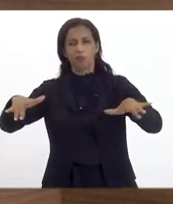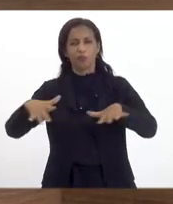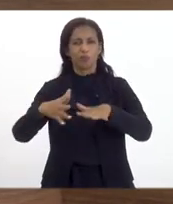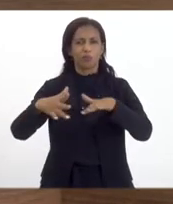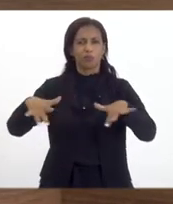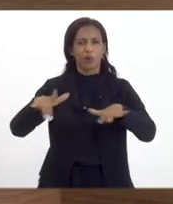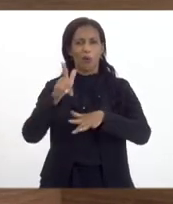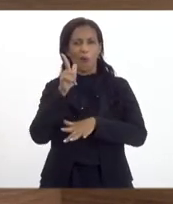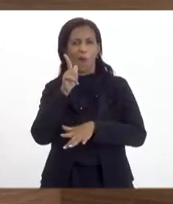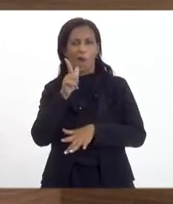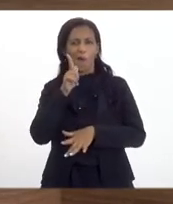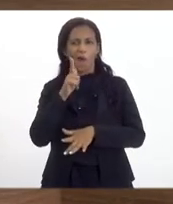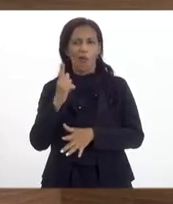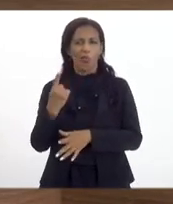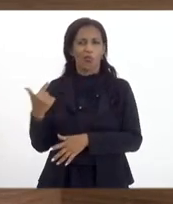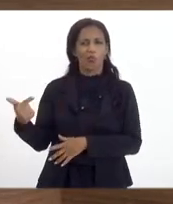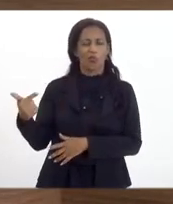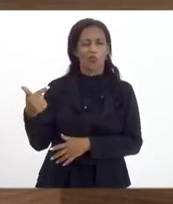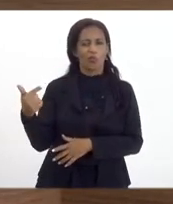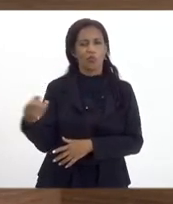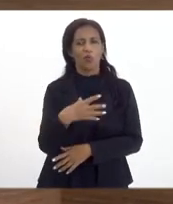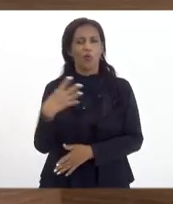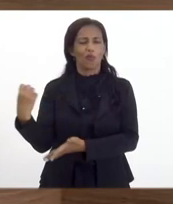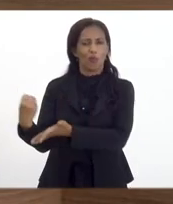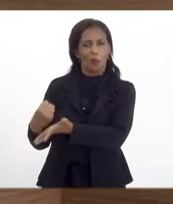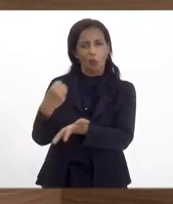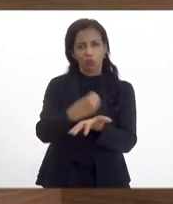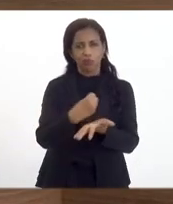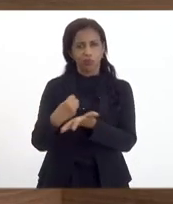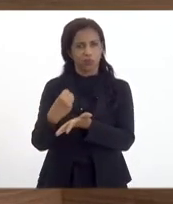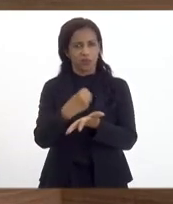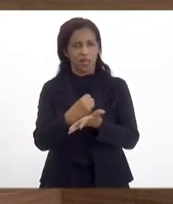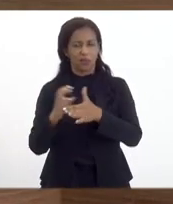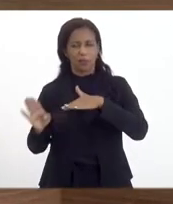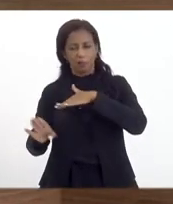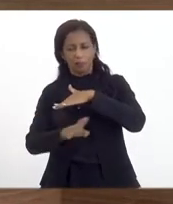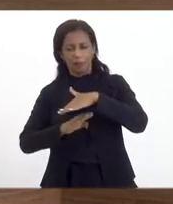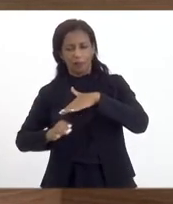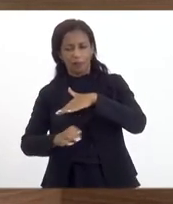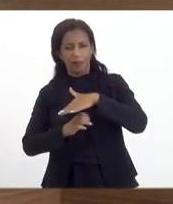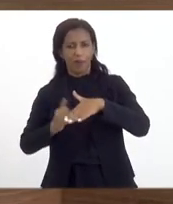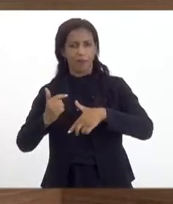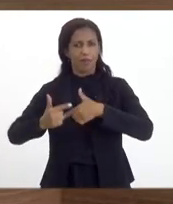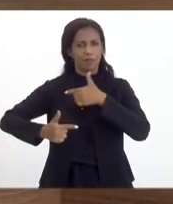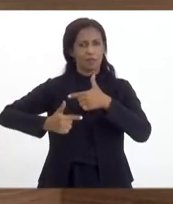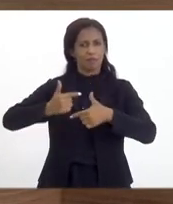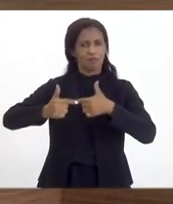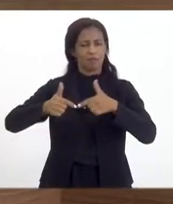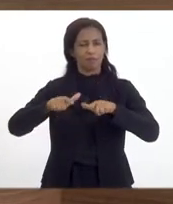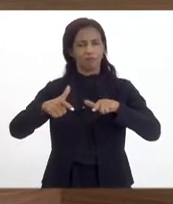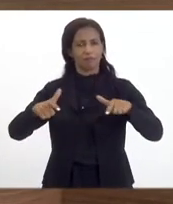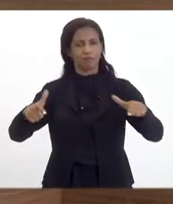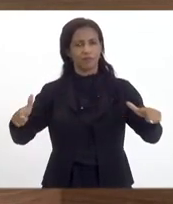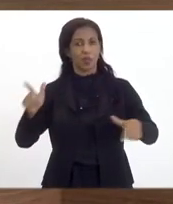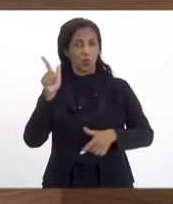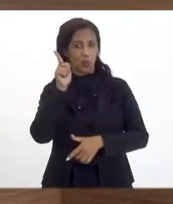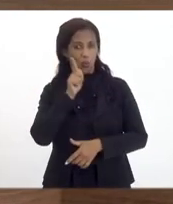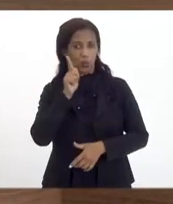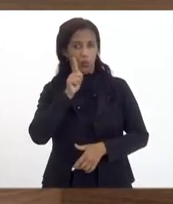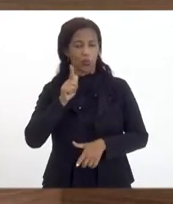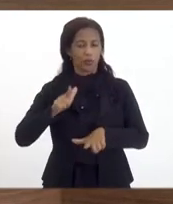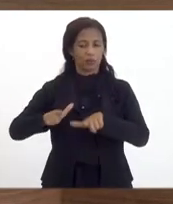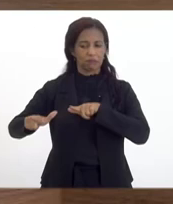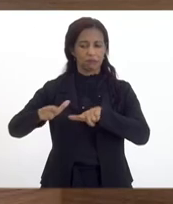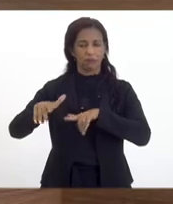conquistar novos contratos para poder perenizar a empresa e continuar mantendo empregos na região. Nós temos dois sites,